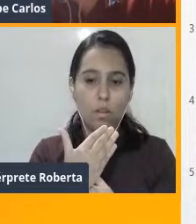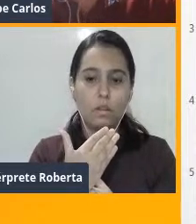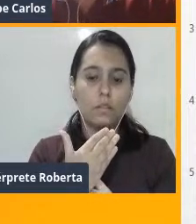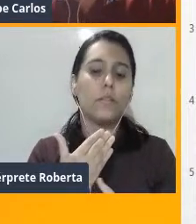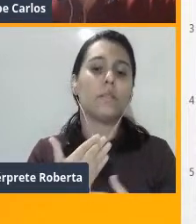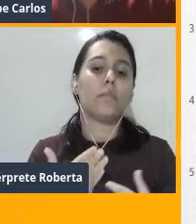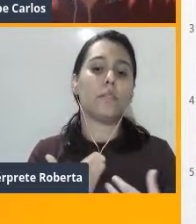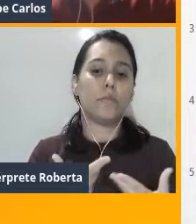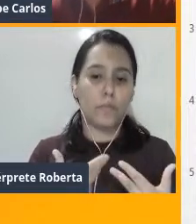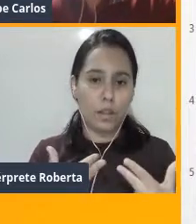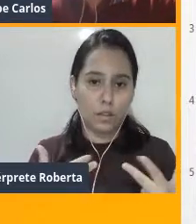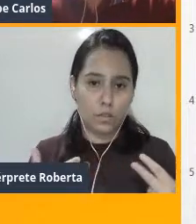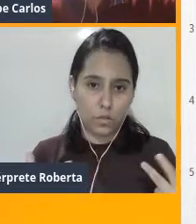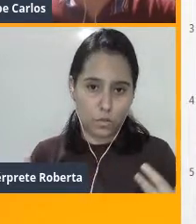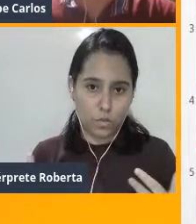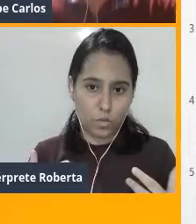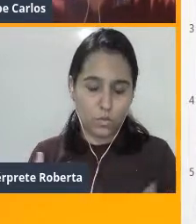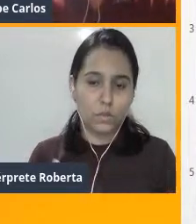importante.